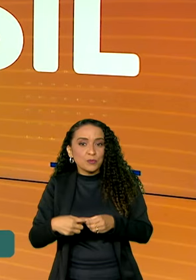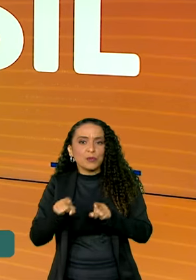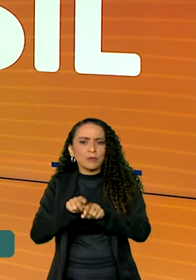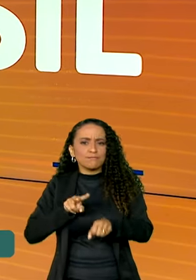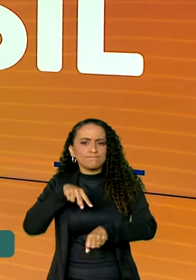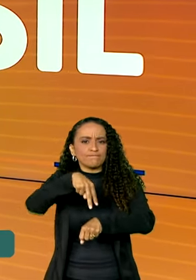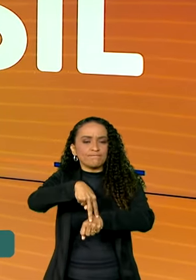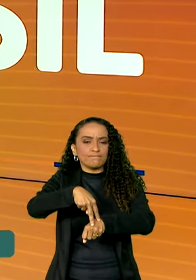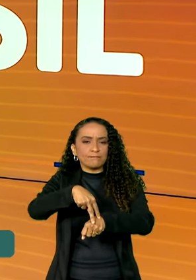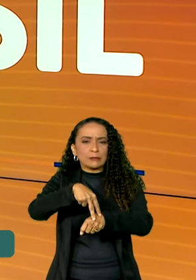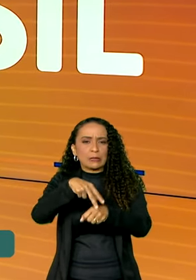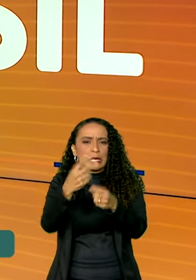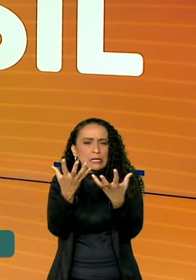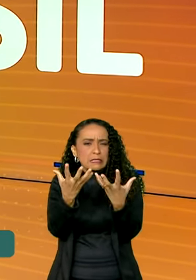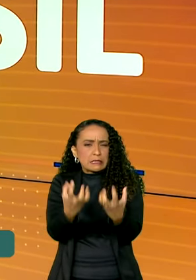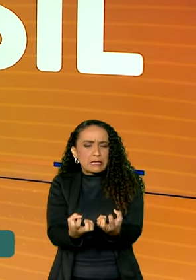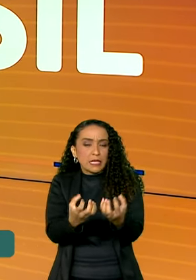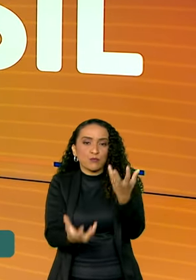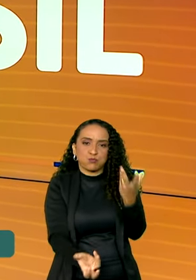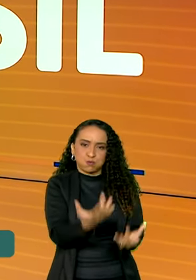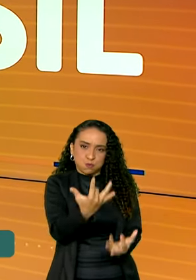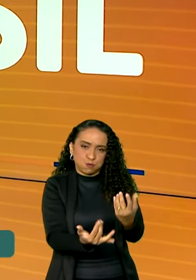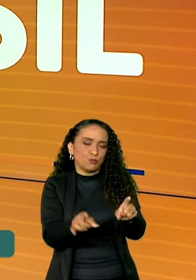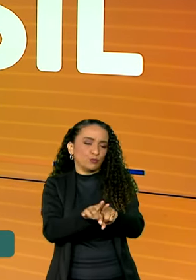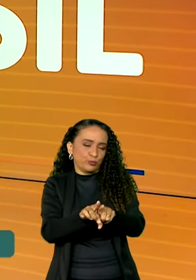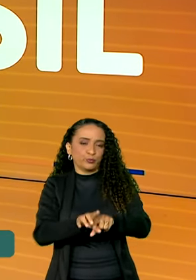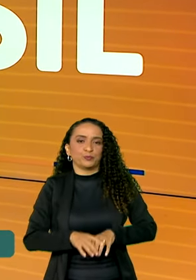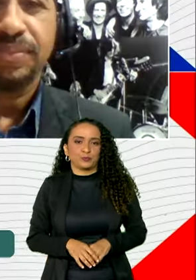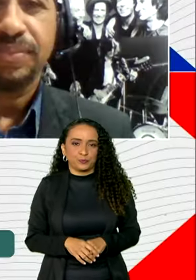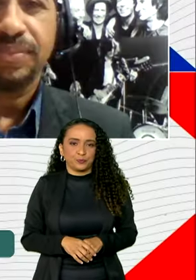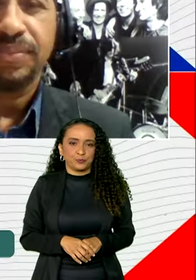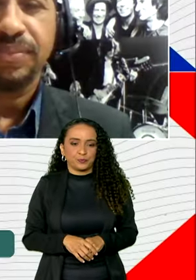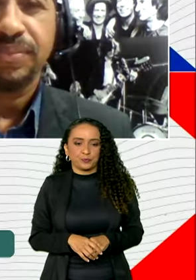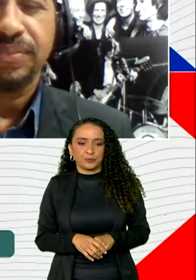municípios no enfrentamento à seca e às queimadas.